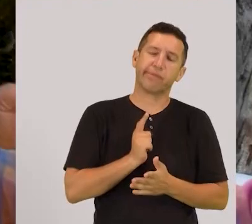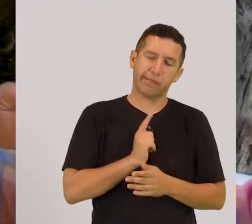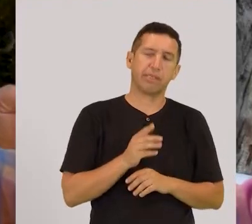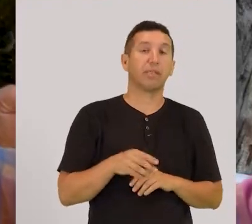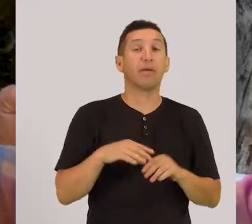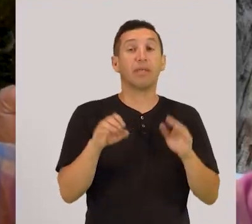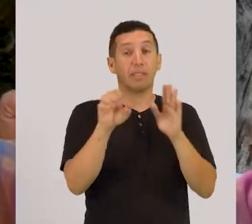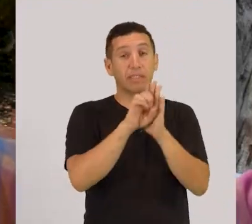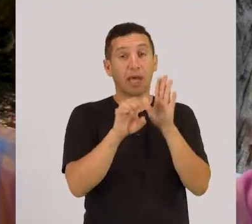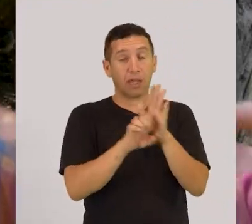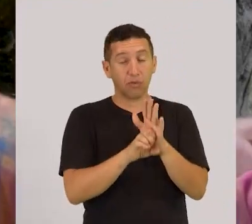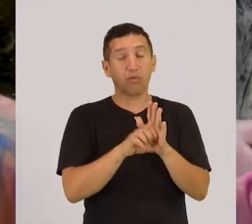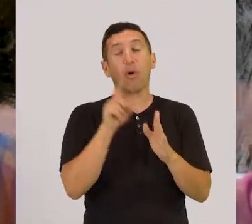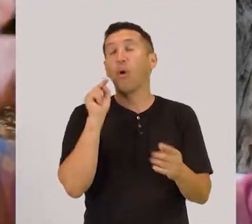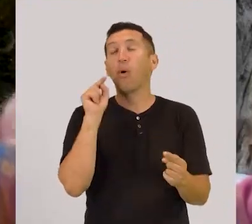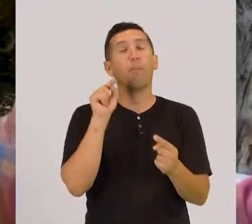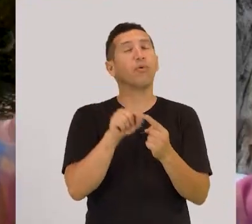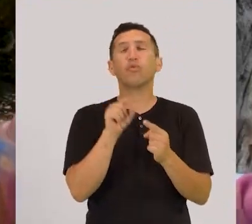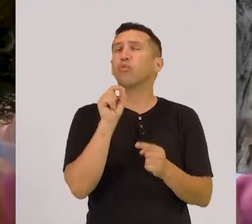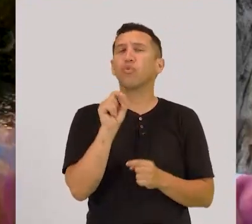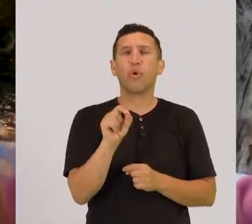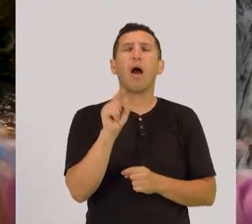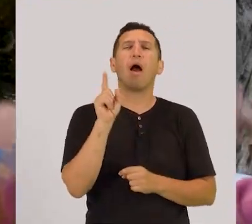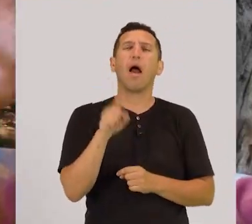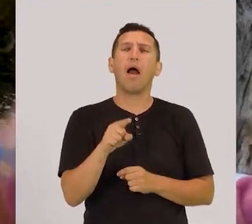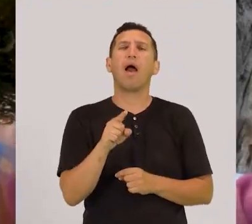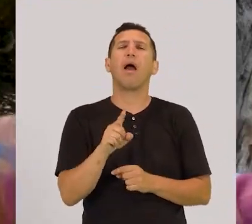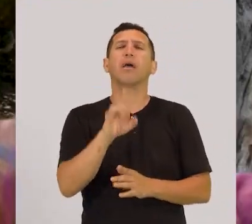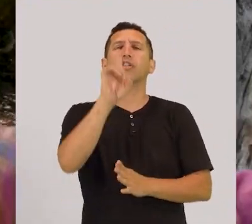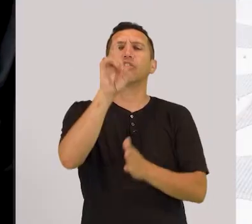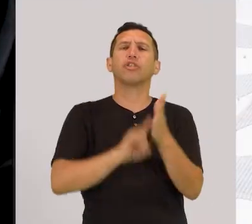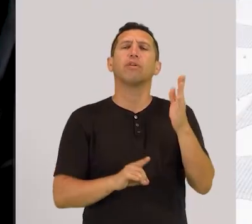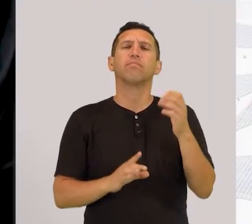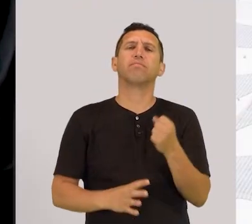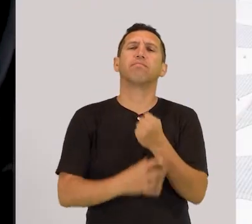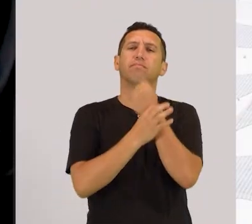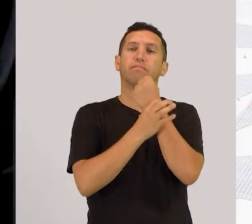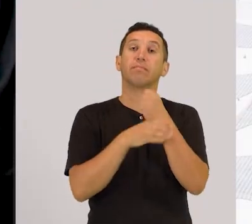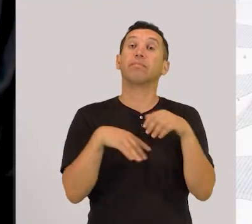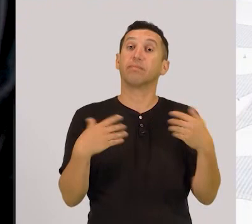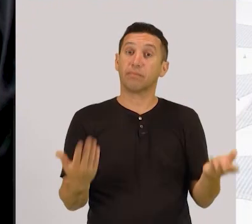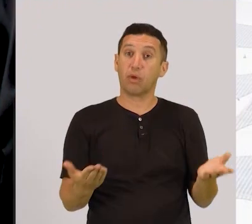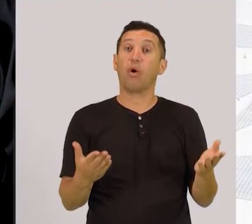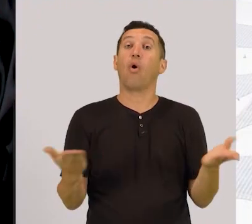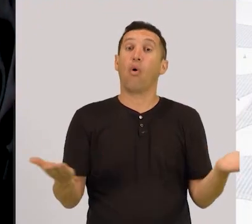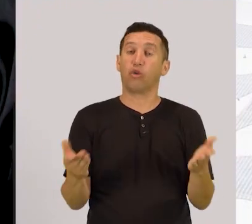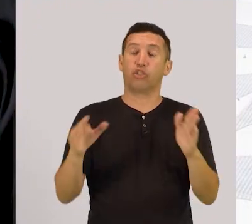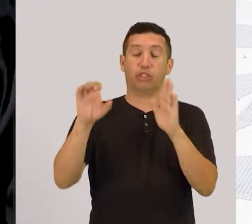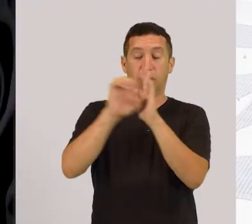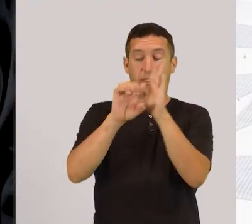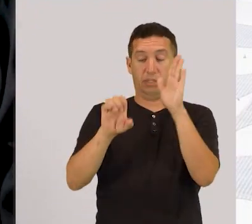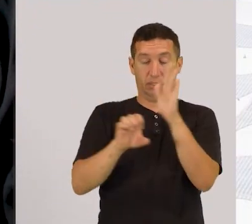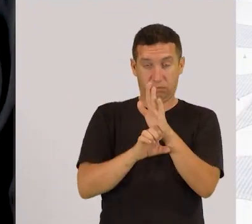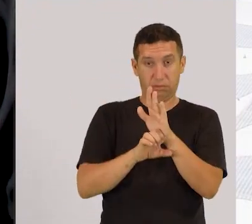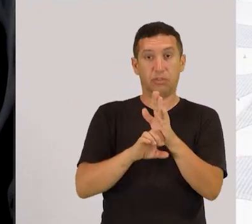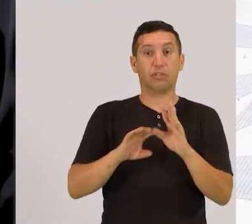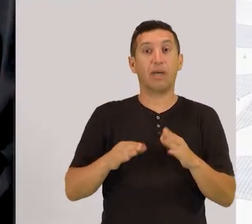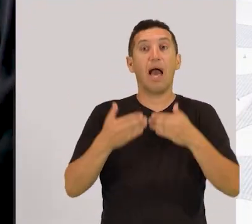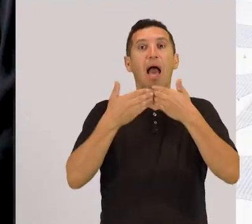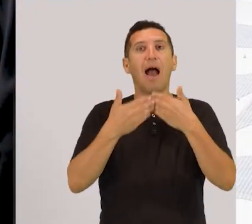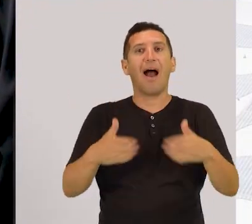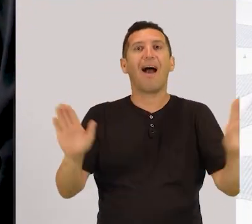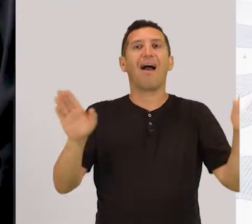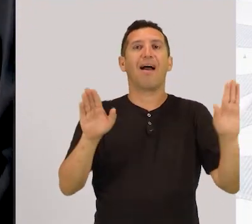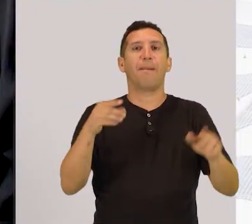Cigano no Brasil é para buscar os nossos direitos. O Estatuto hoje para nós Cigano no Brasil é uma porta aberta para